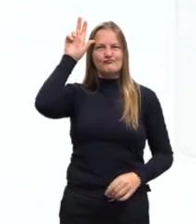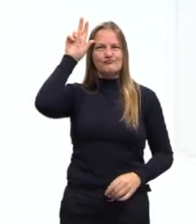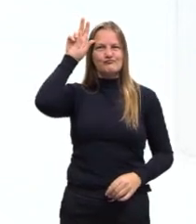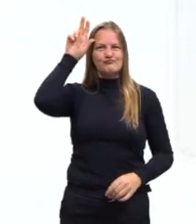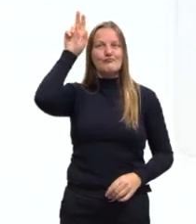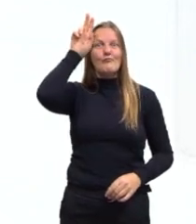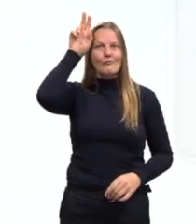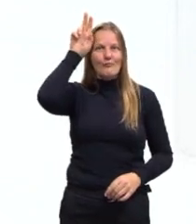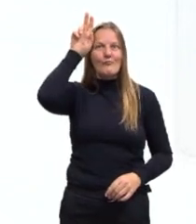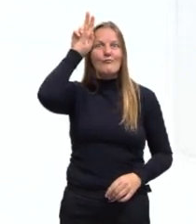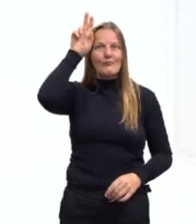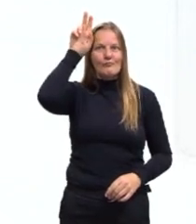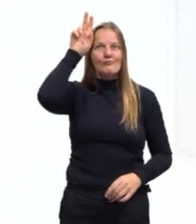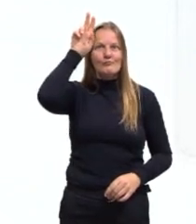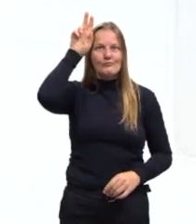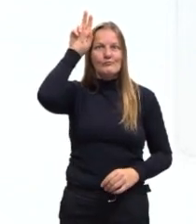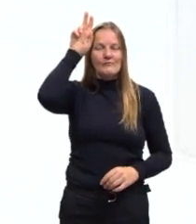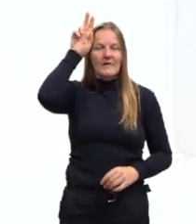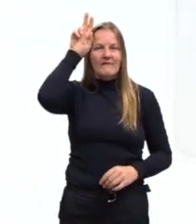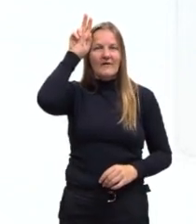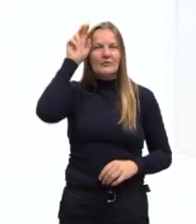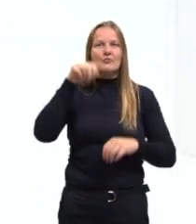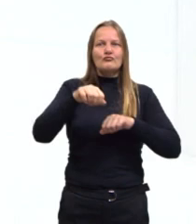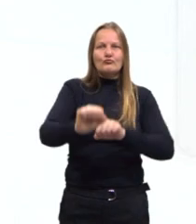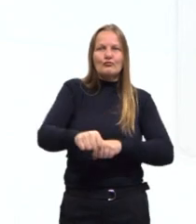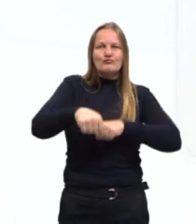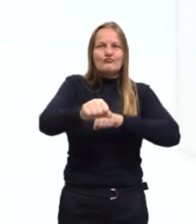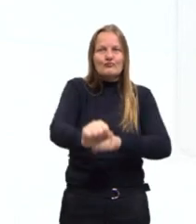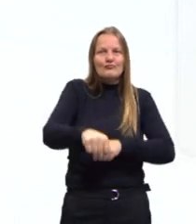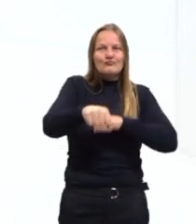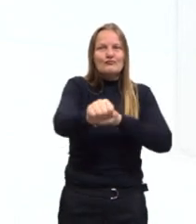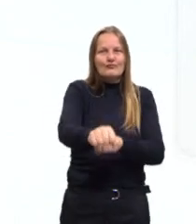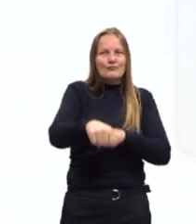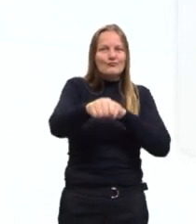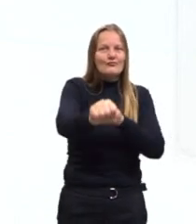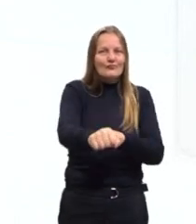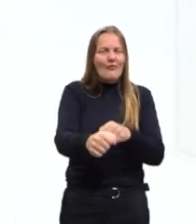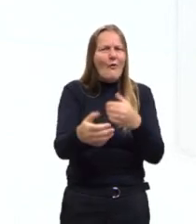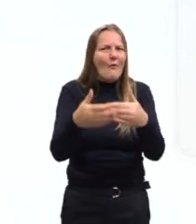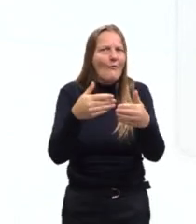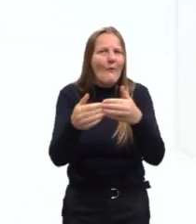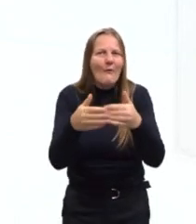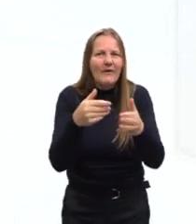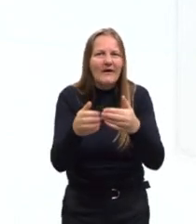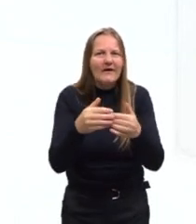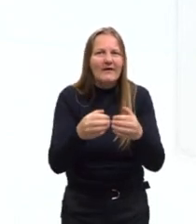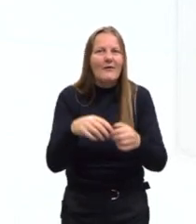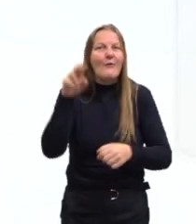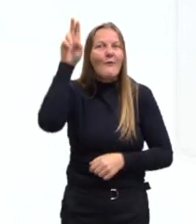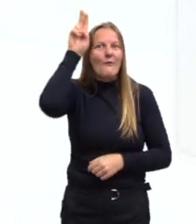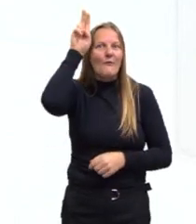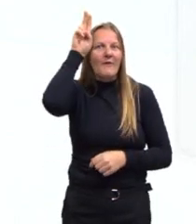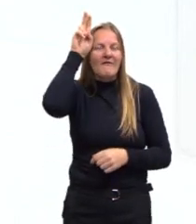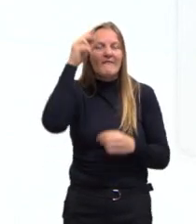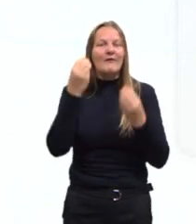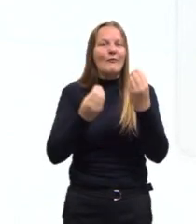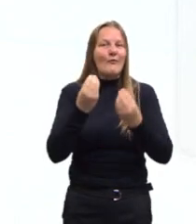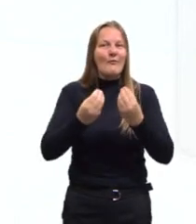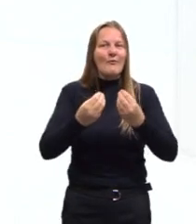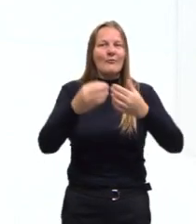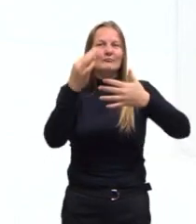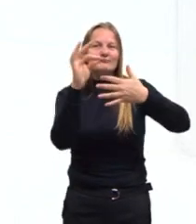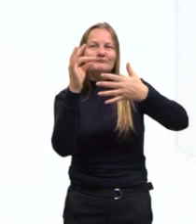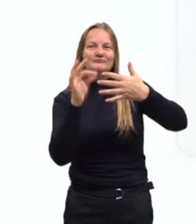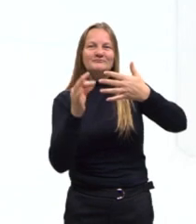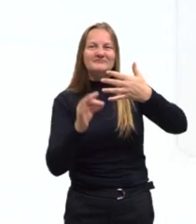Ora, professora, é um cavalo? Sim, mas ele não é qualquer cavalo. Ele é um cavalo com alguns